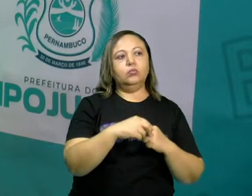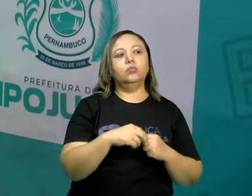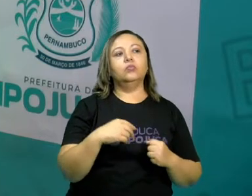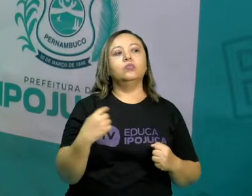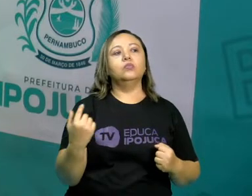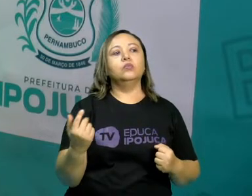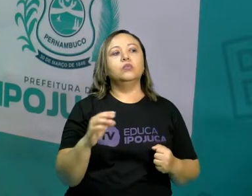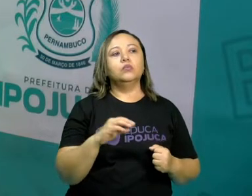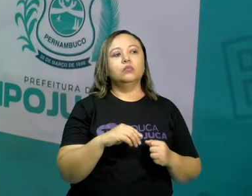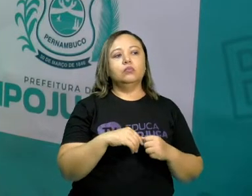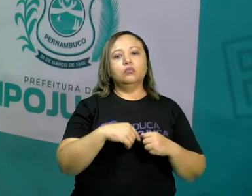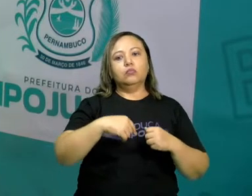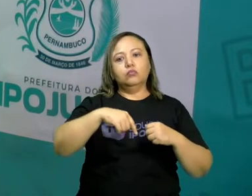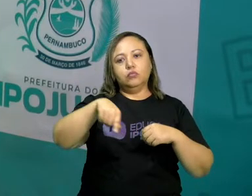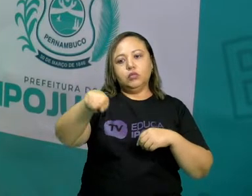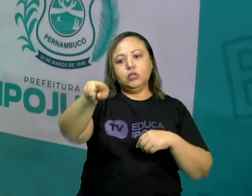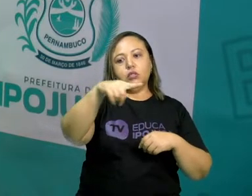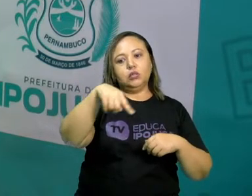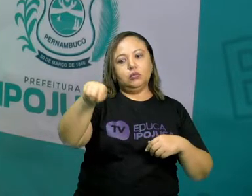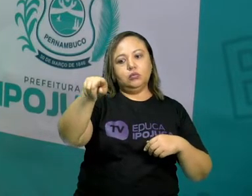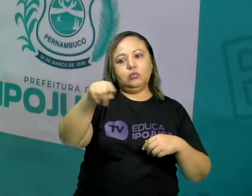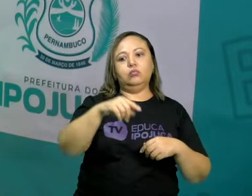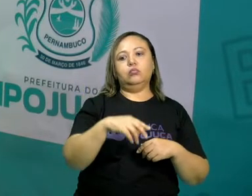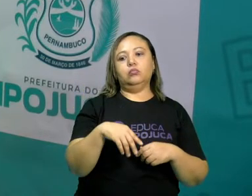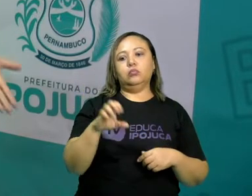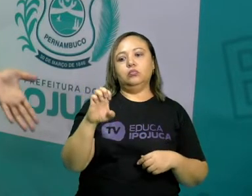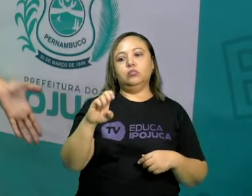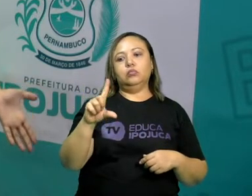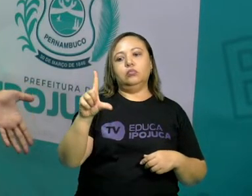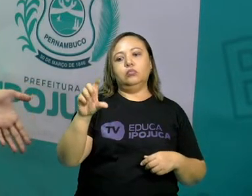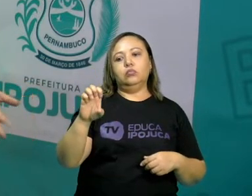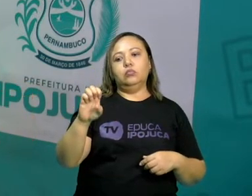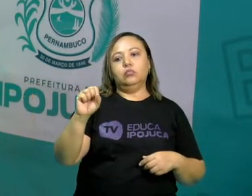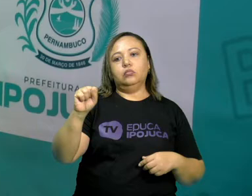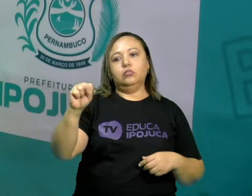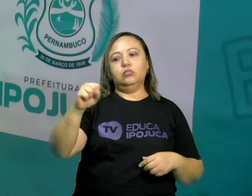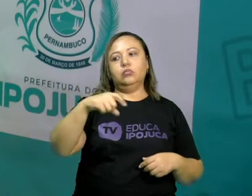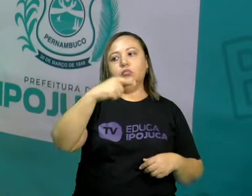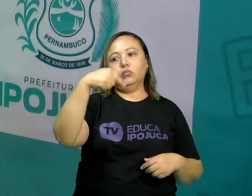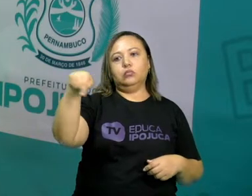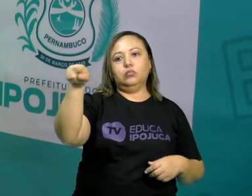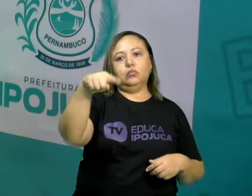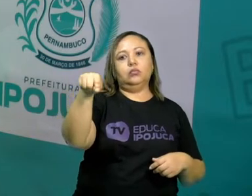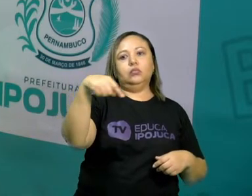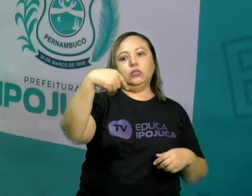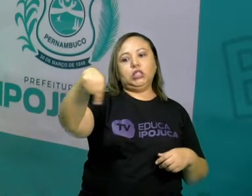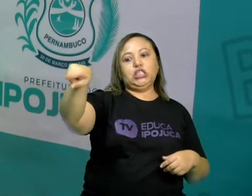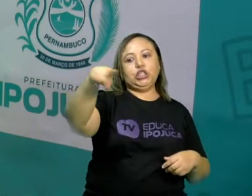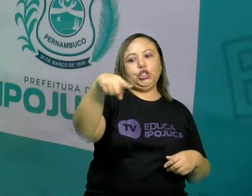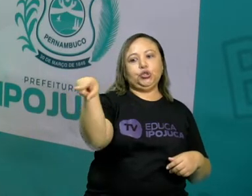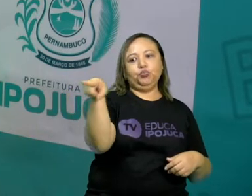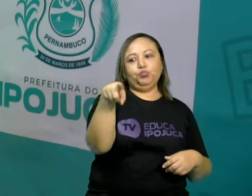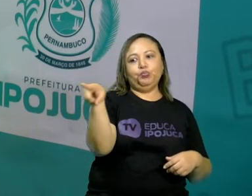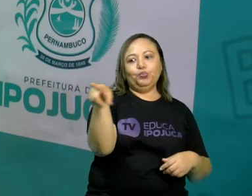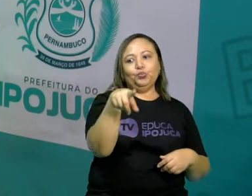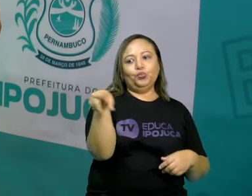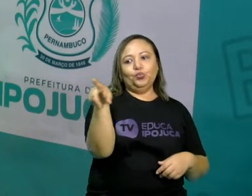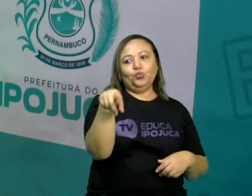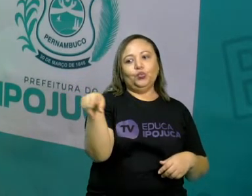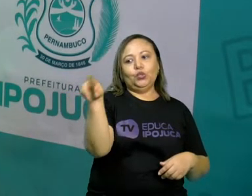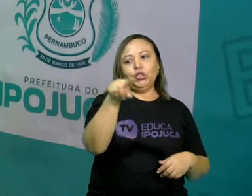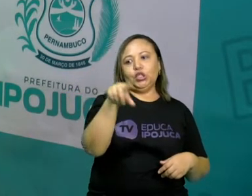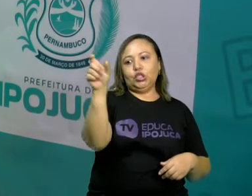E se eu não estou no meio, são eles. Elas. Vocês. Quando eu estou, que você está, somos